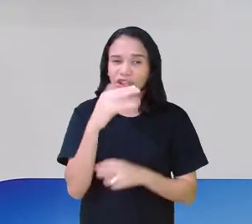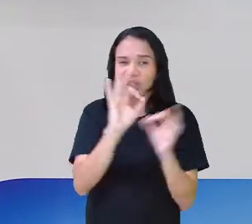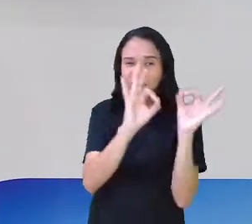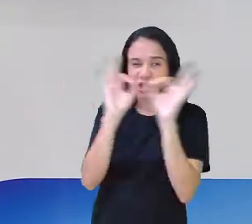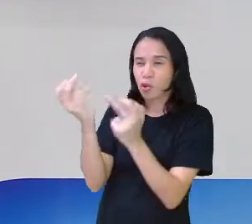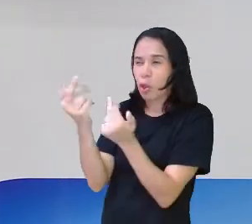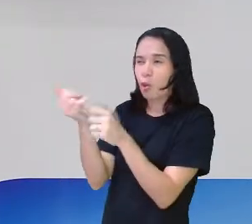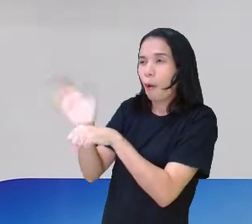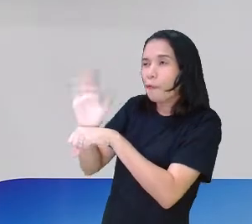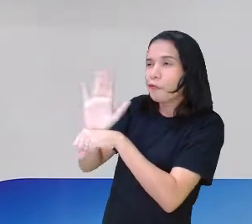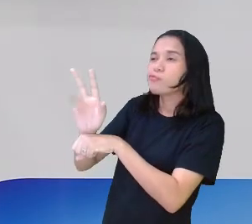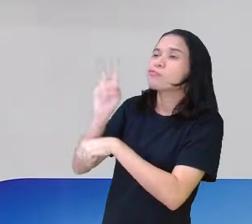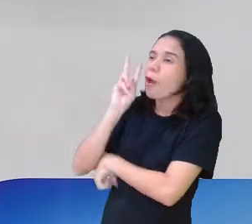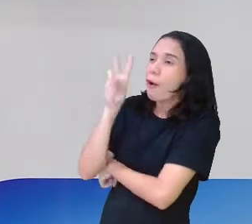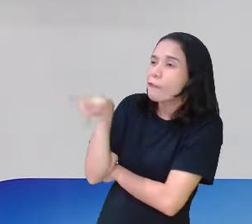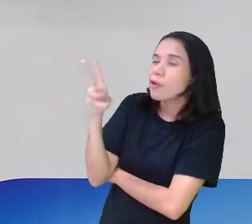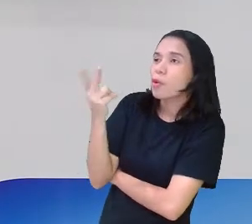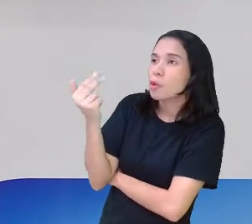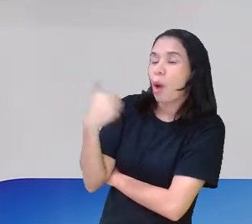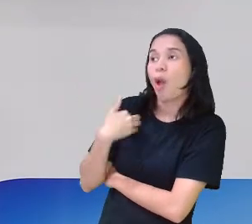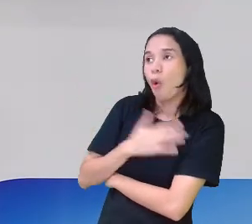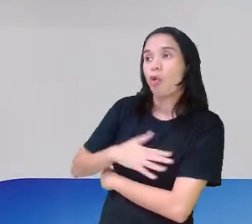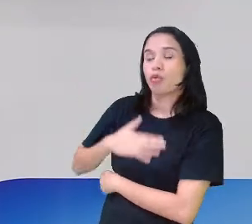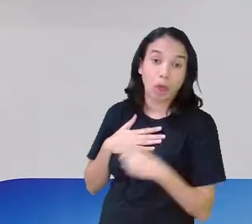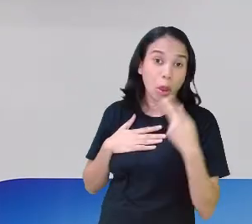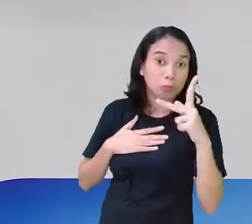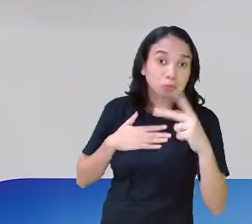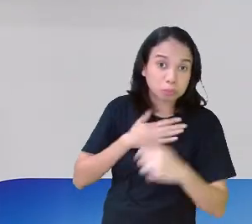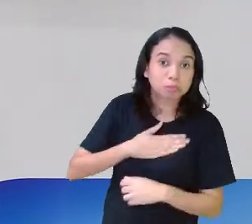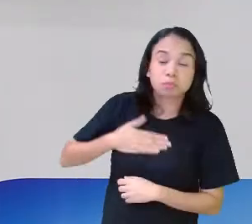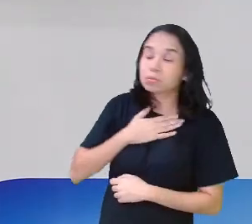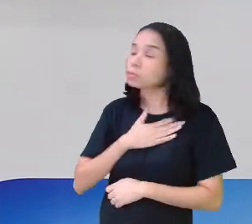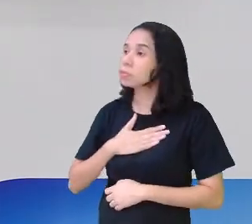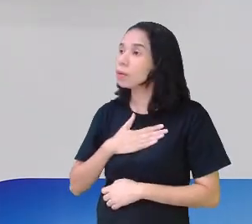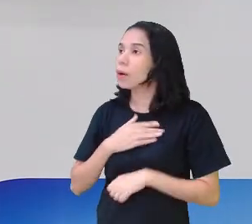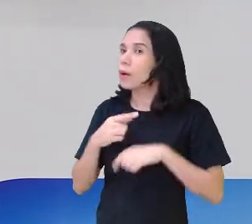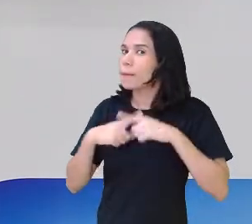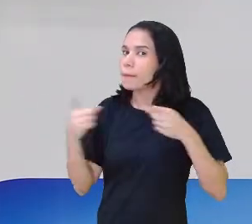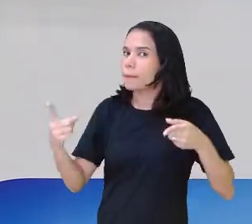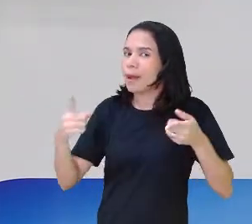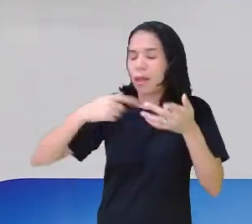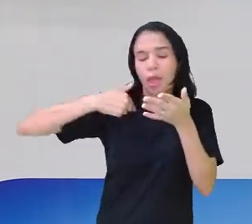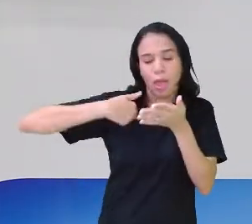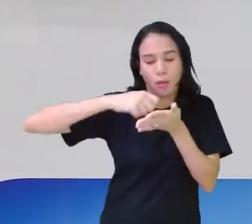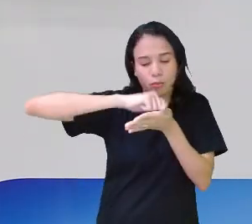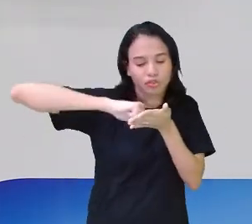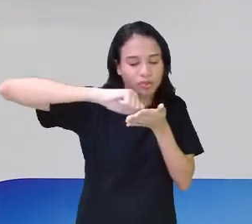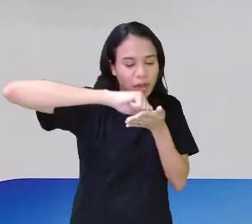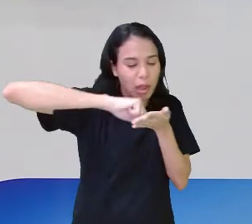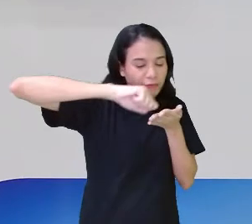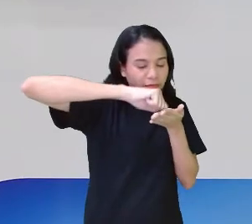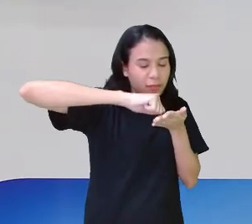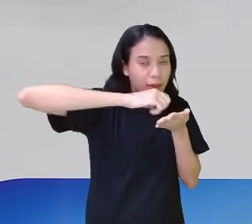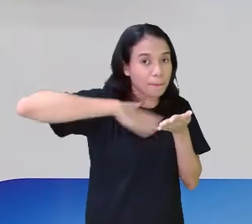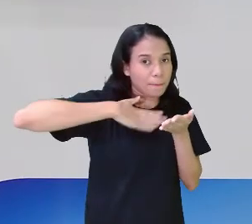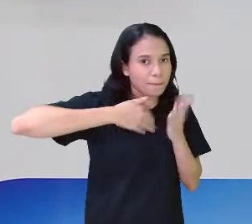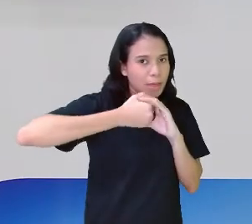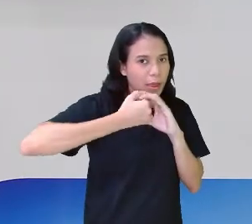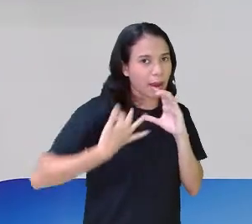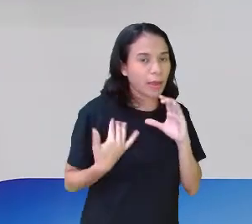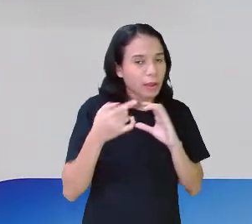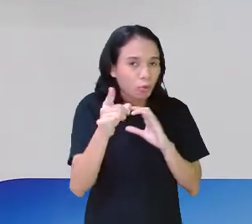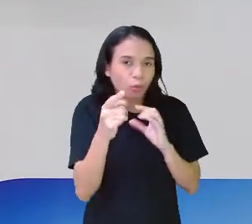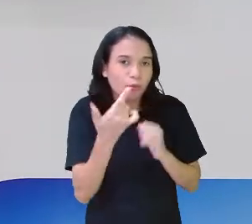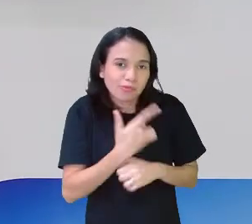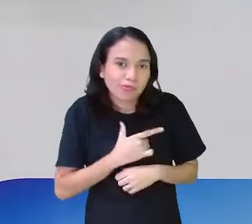assistiu o mesmo filme, a mesma peça. Gostamos, eu gostei, você gostou. Mas quando eu for escrever, vai ter particularidades que a sua não